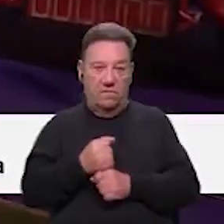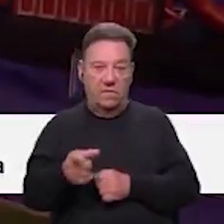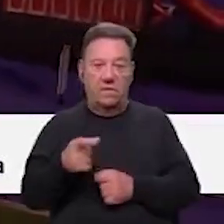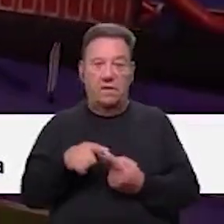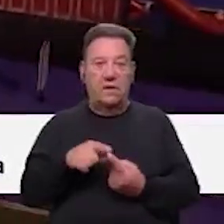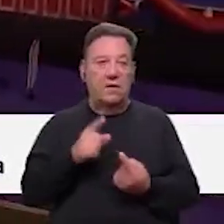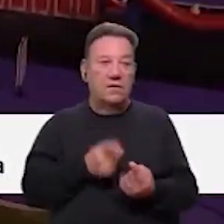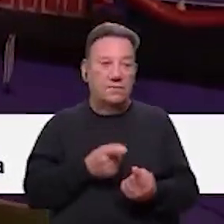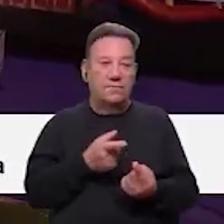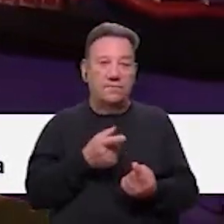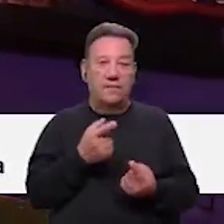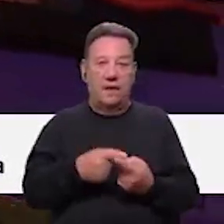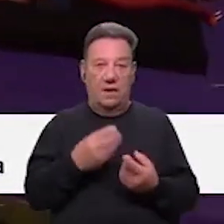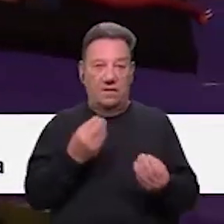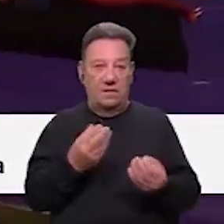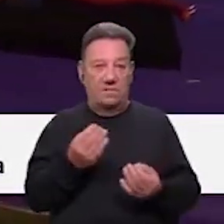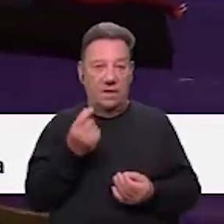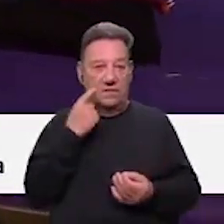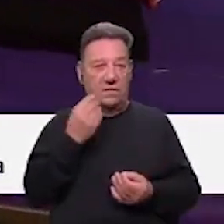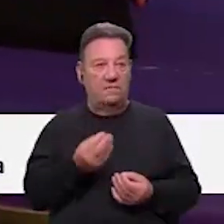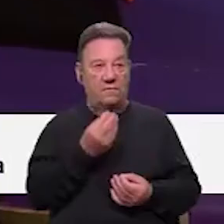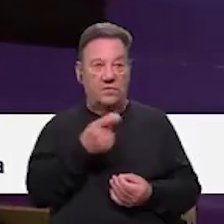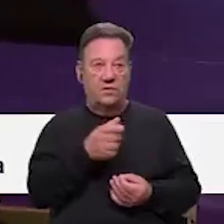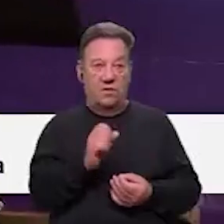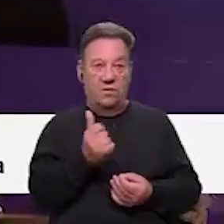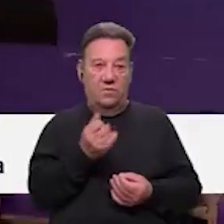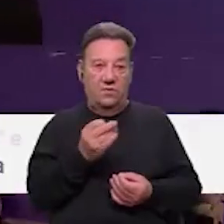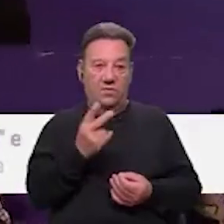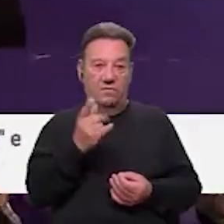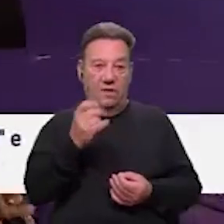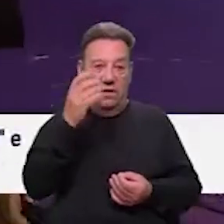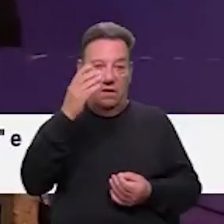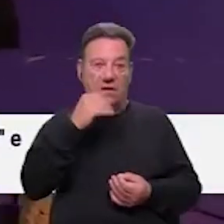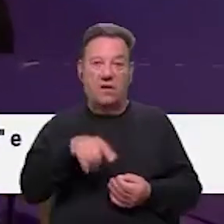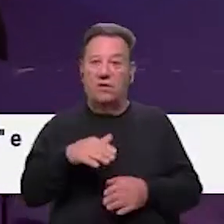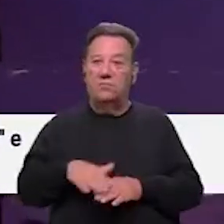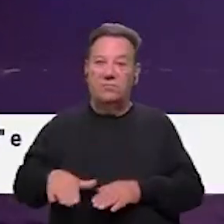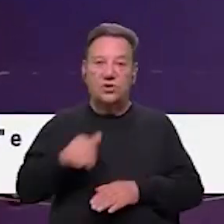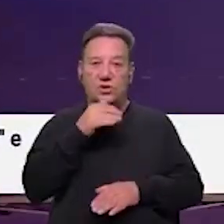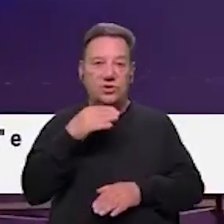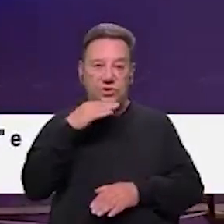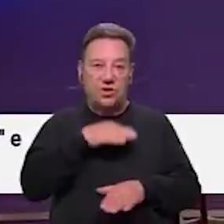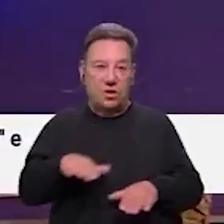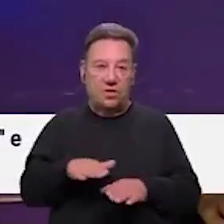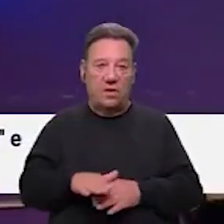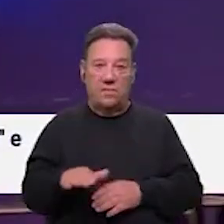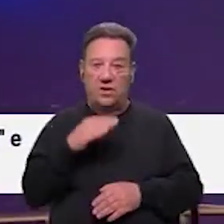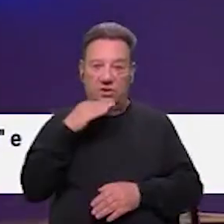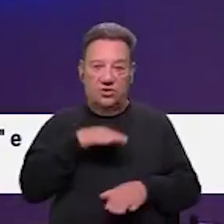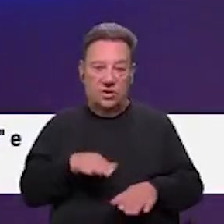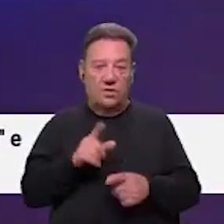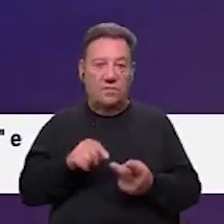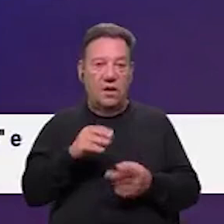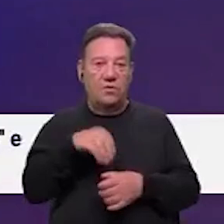as atrações mais icónicas do Óbito de Vila Natal, como é o caso da pista de gelo, da rampa de gelo, mas também aqueles